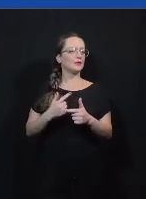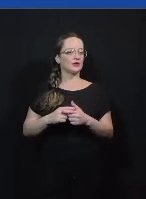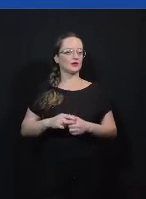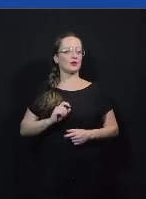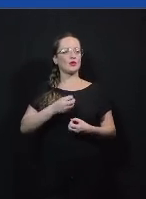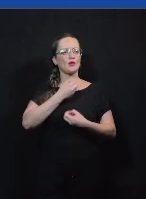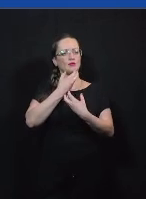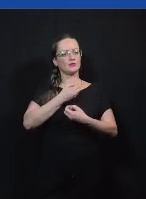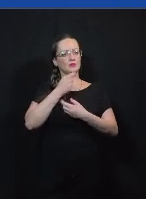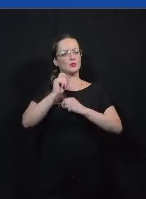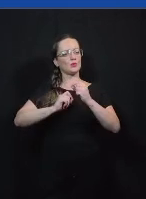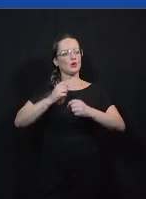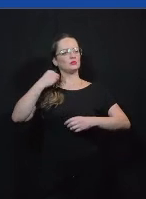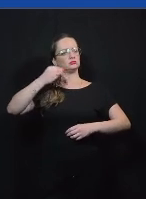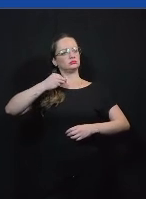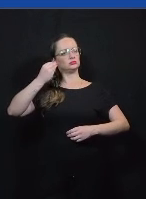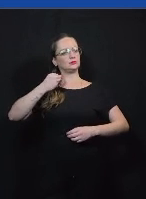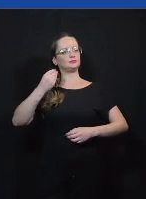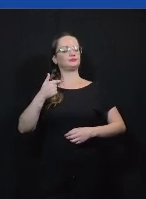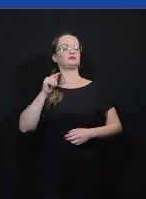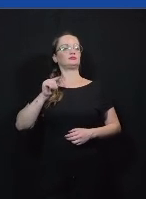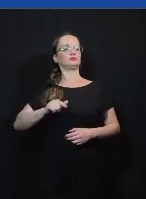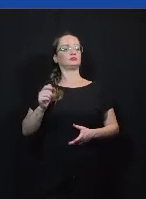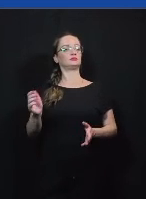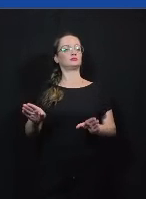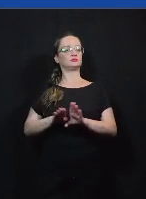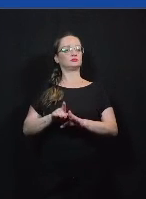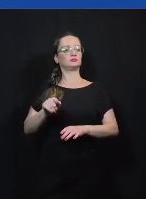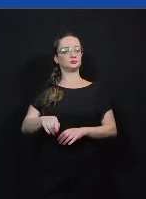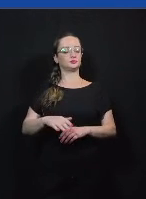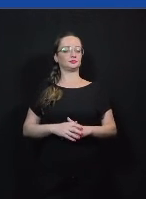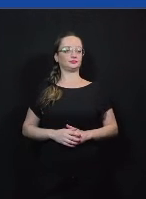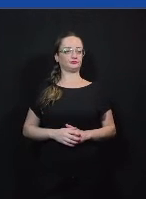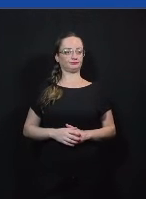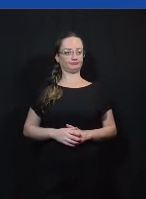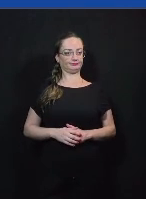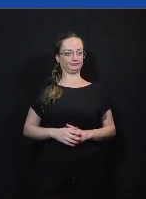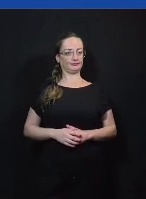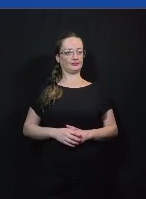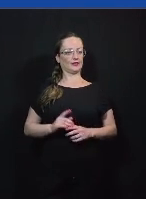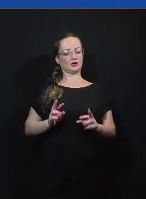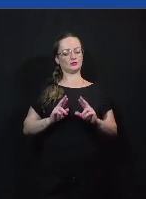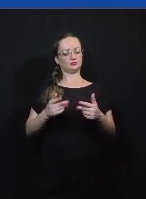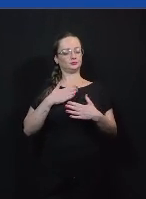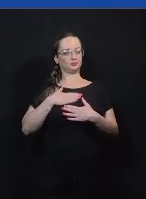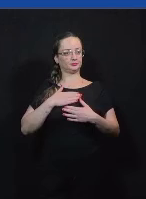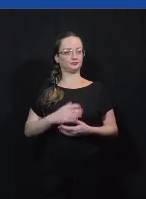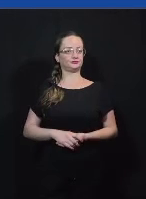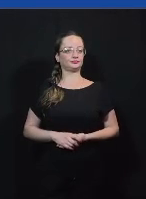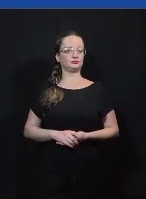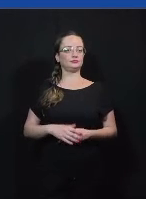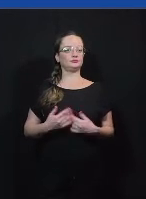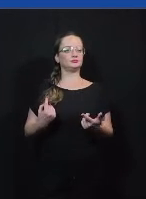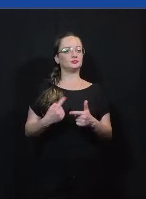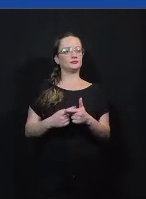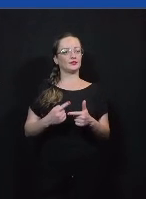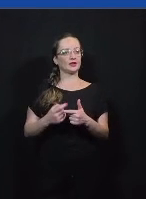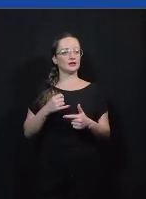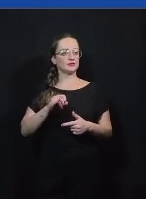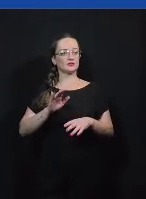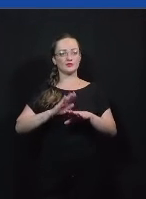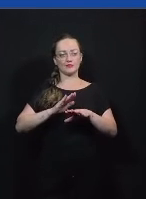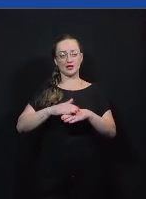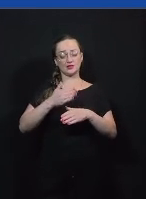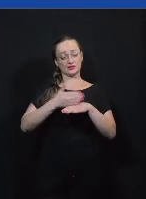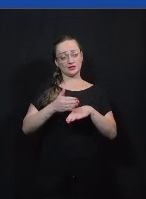informações quais foram as experiências que ela levaram a chegar nessa conclusão tão distinta da minha porque se a gente não faz esse exercício